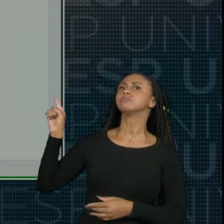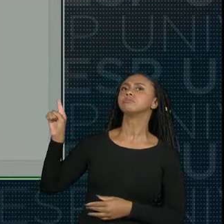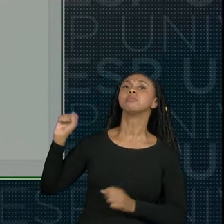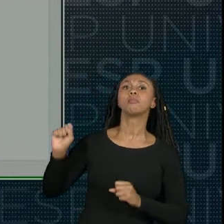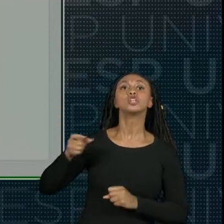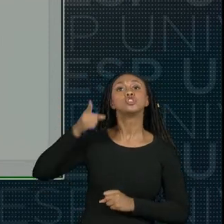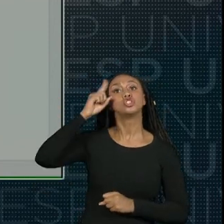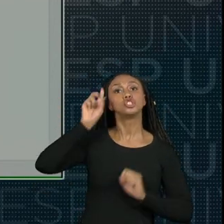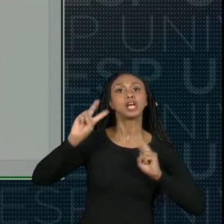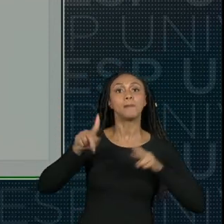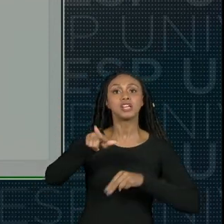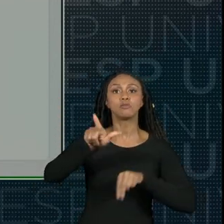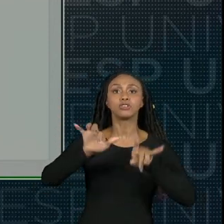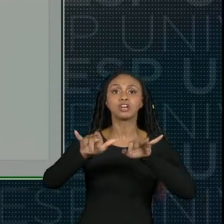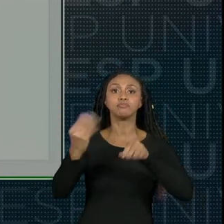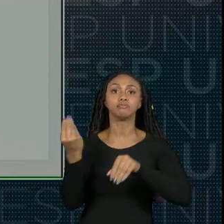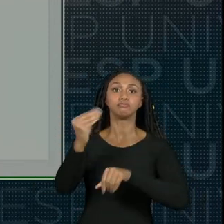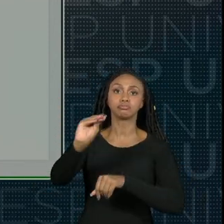postagem da documentação